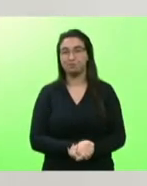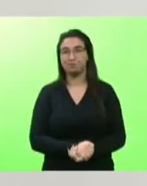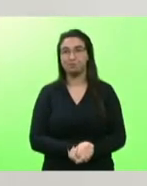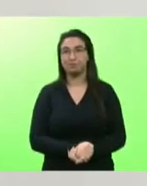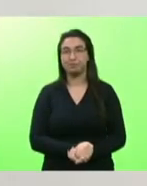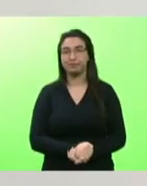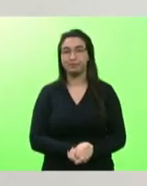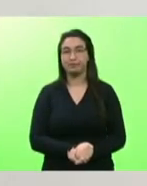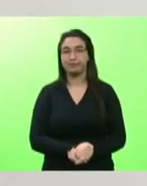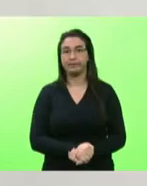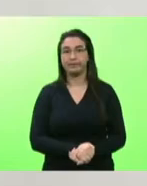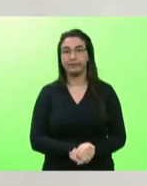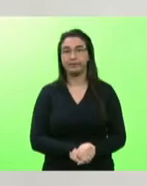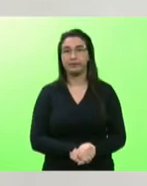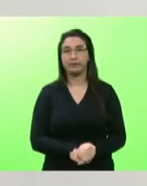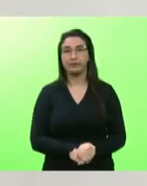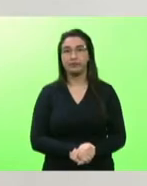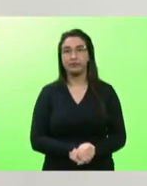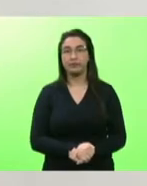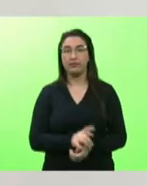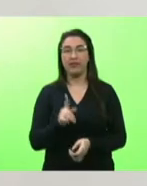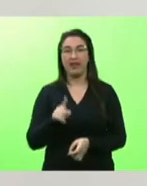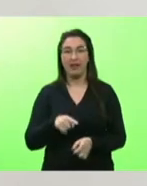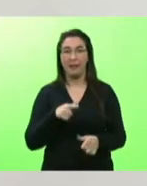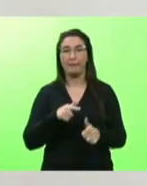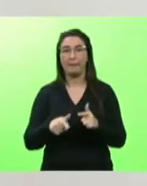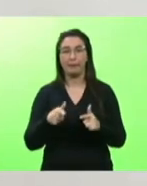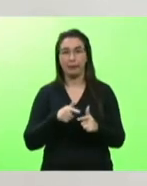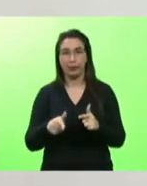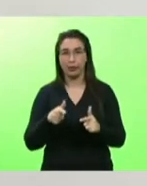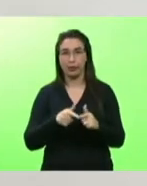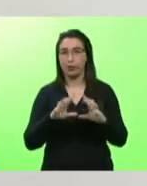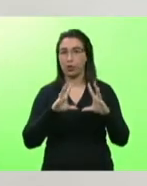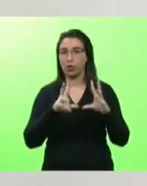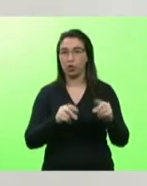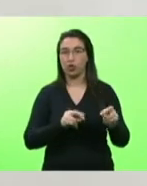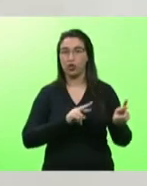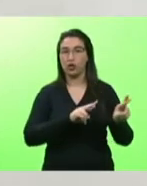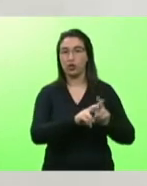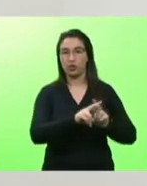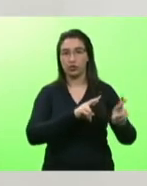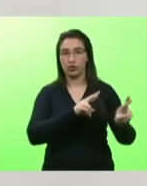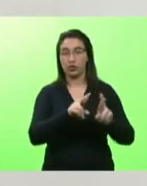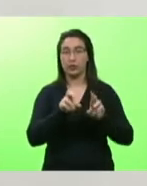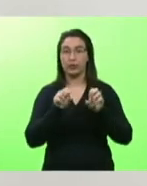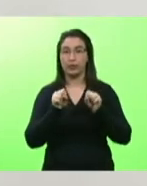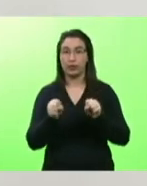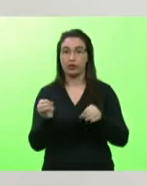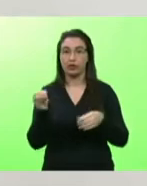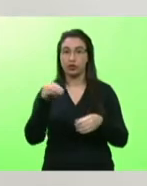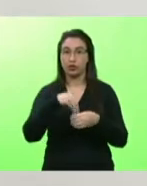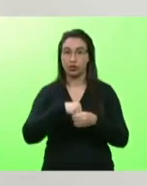prejuízo em todas essas rodovias que podemos incluir no custo Brasil